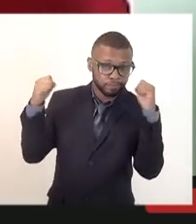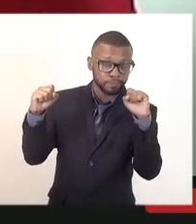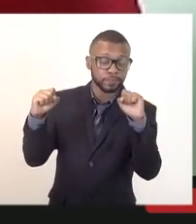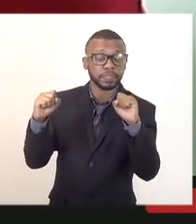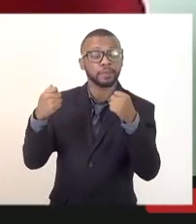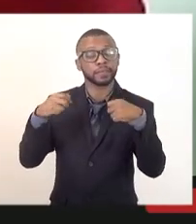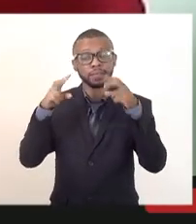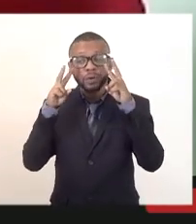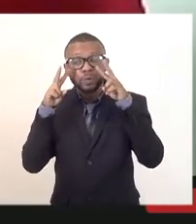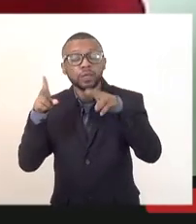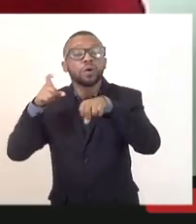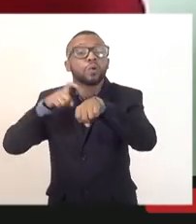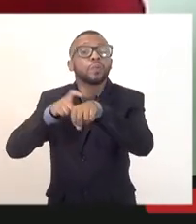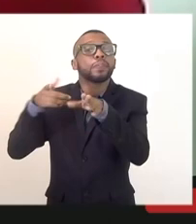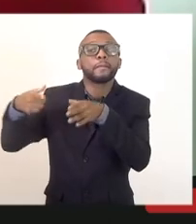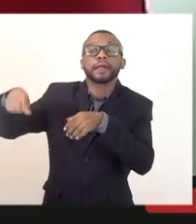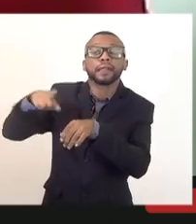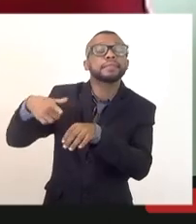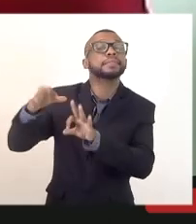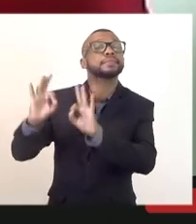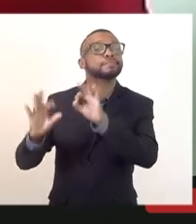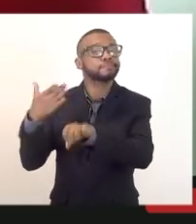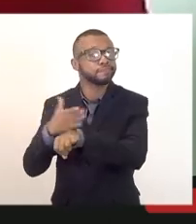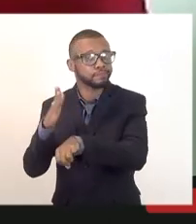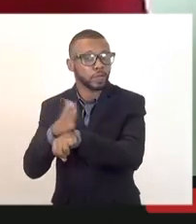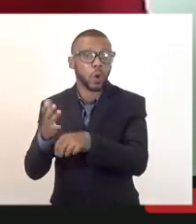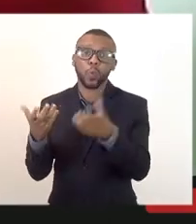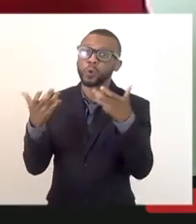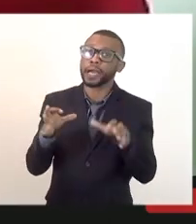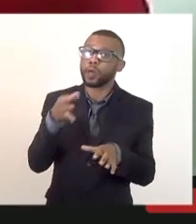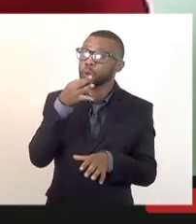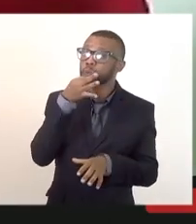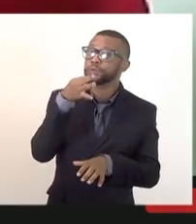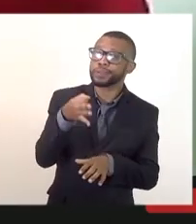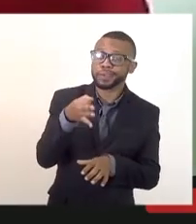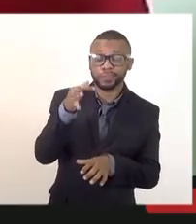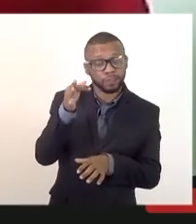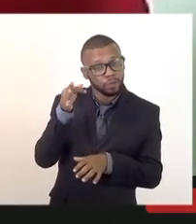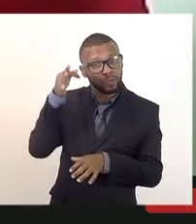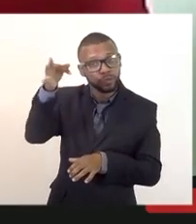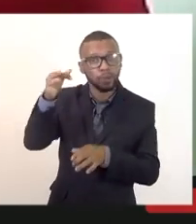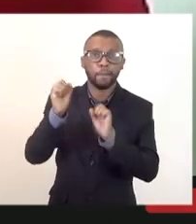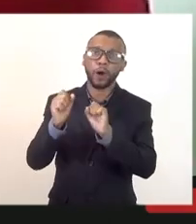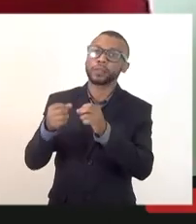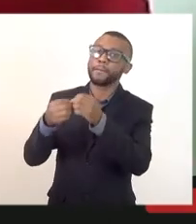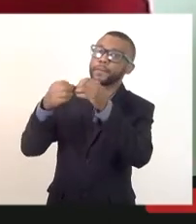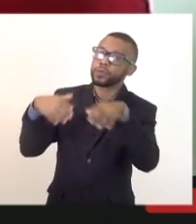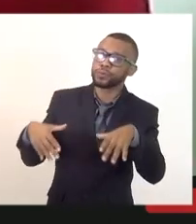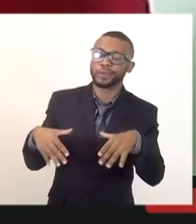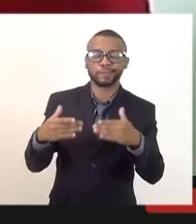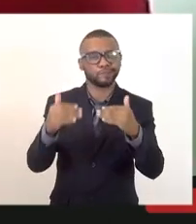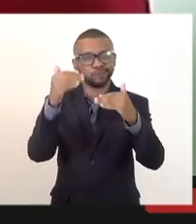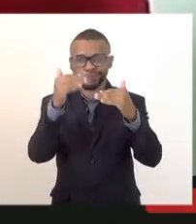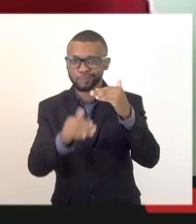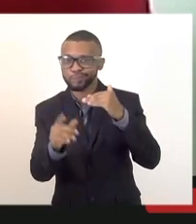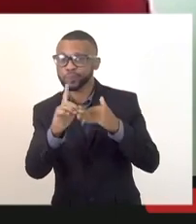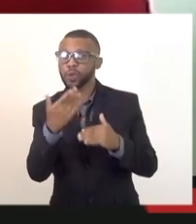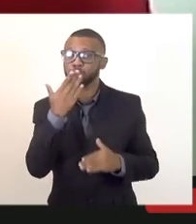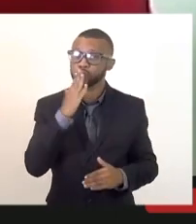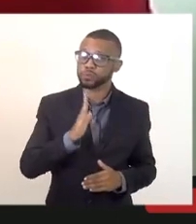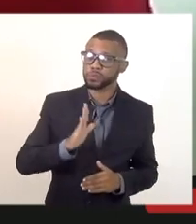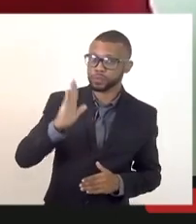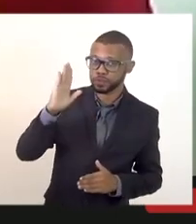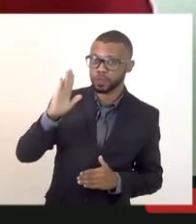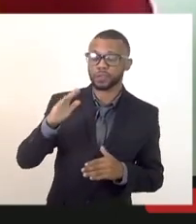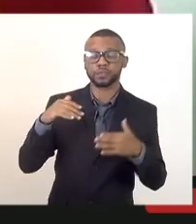fazer uma sugestão que lá na frente possa não ser da decisão dos servidores dos candidatos então